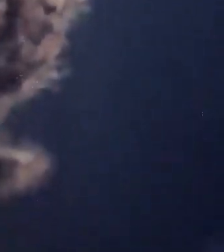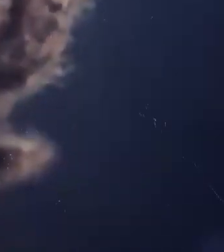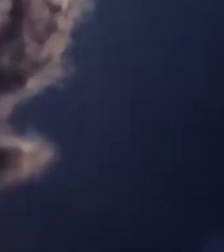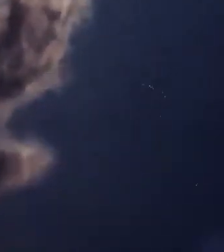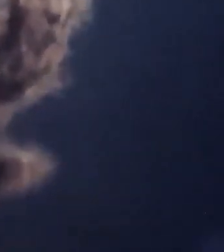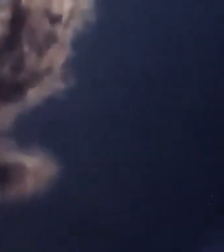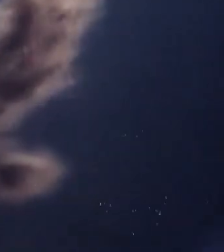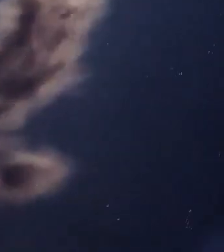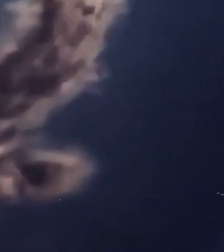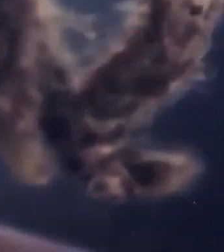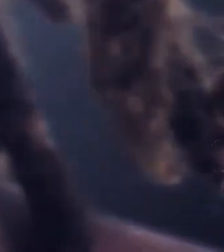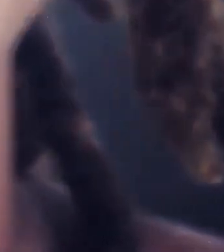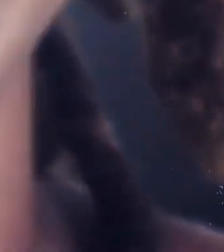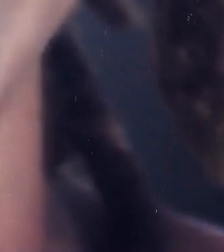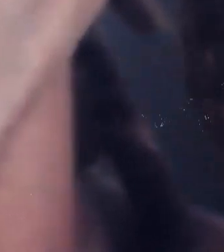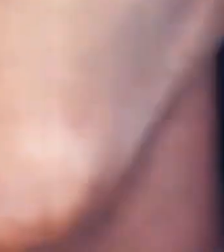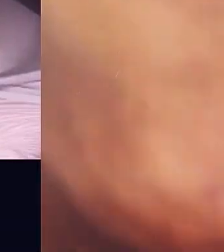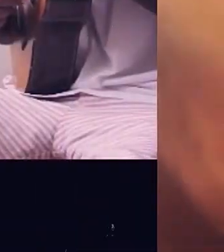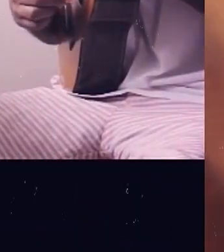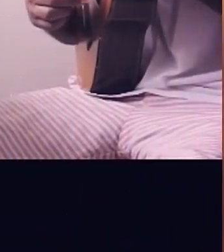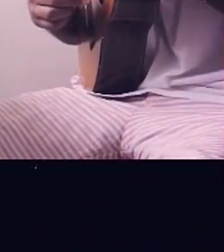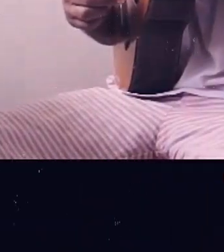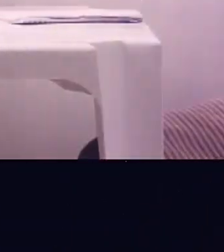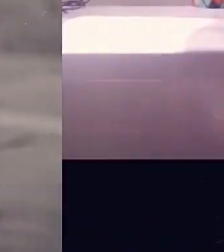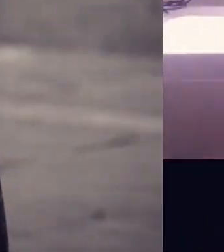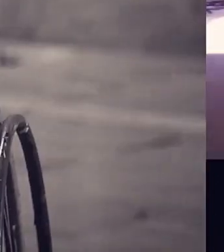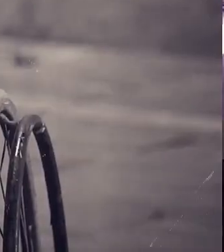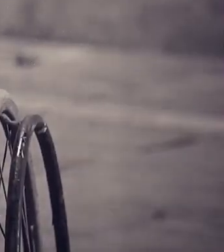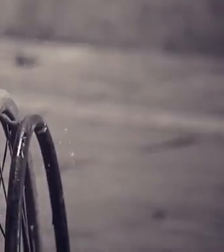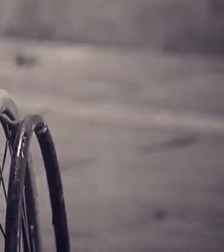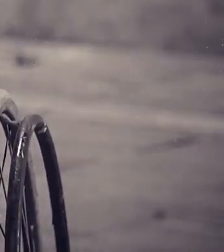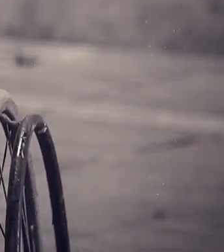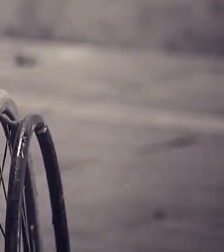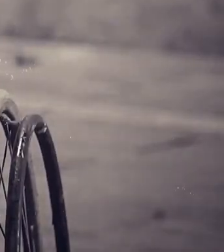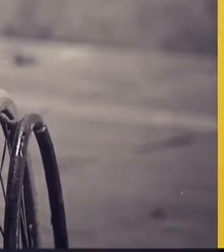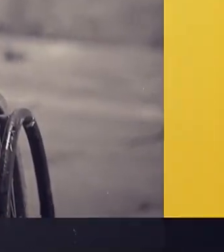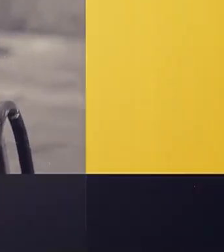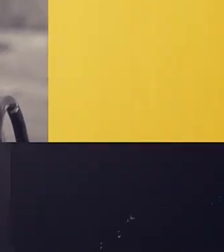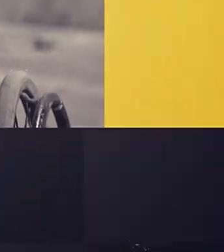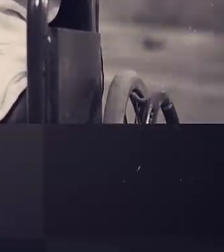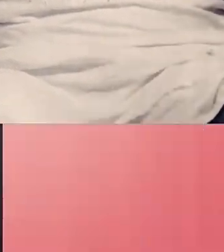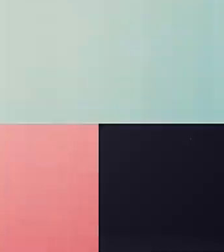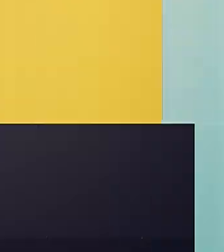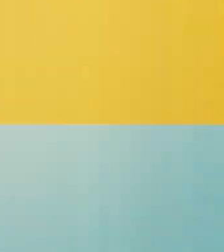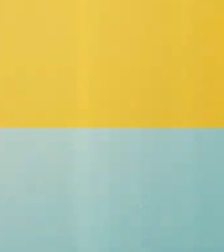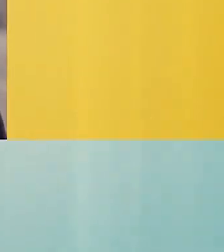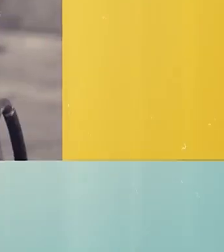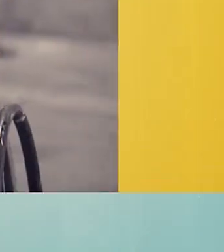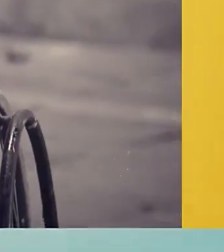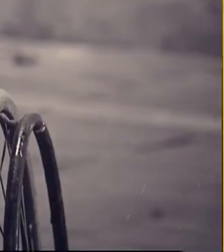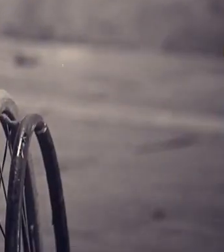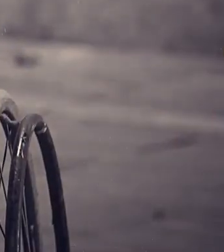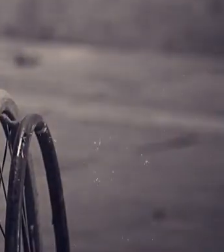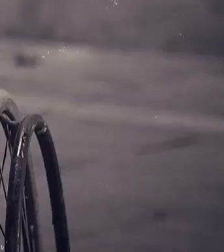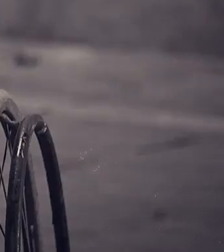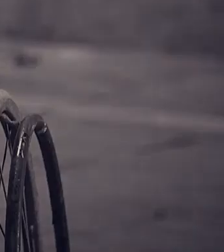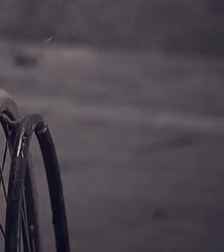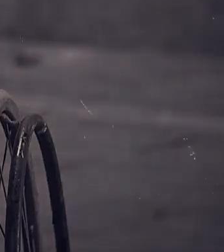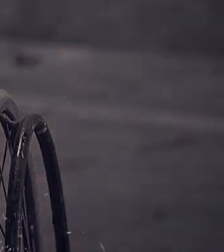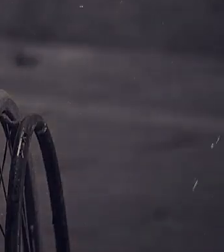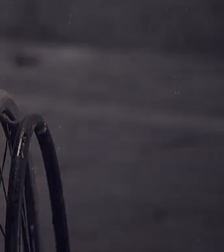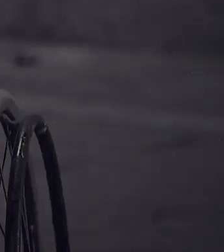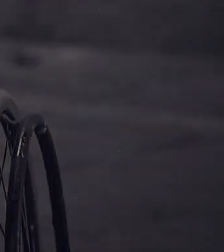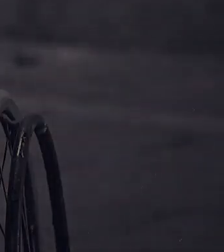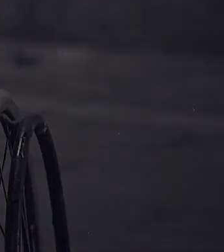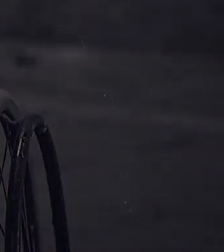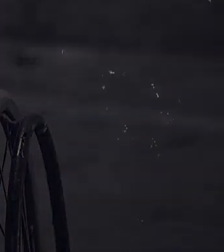icônico da história do nosso estado. Não perca o cinema sergipano na seleção especial preparada pela EB